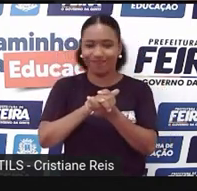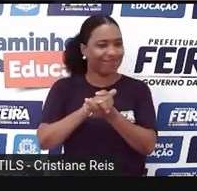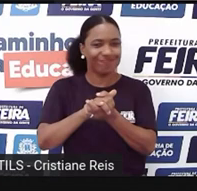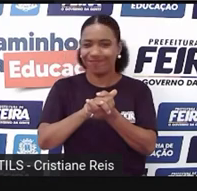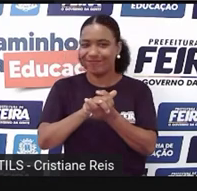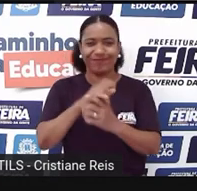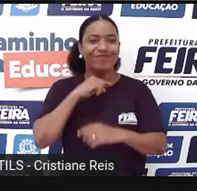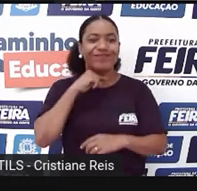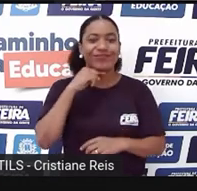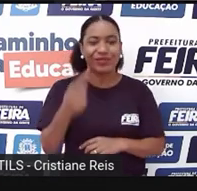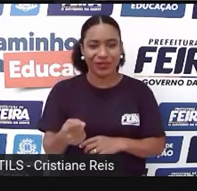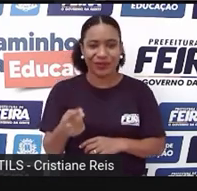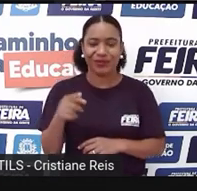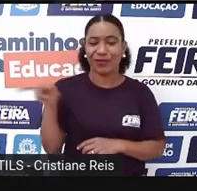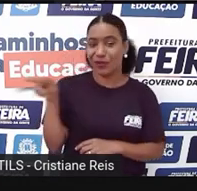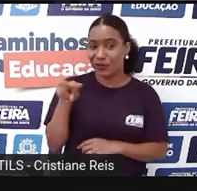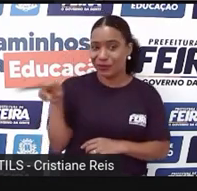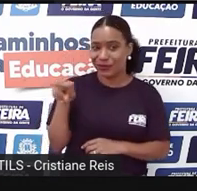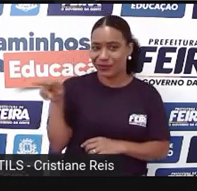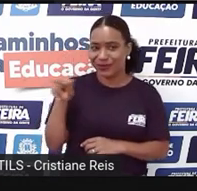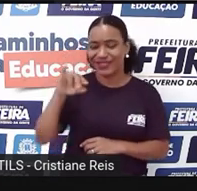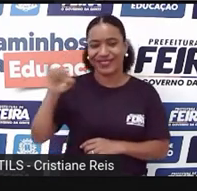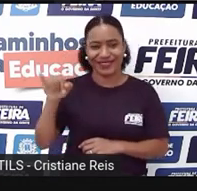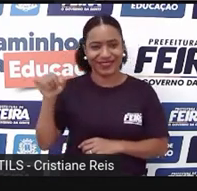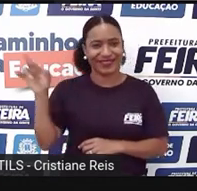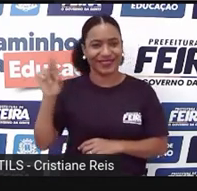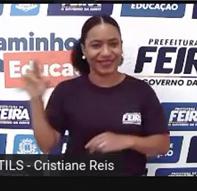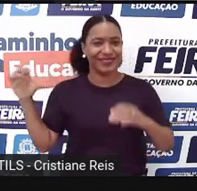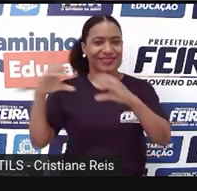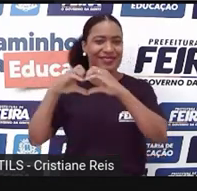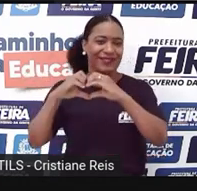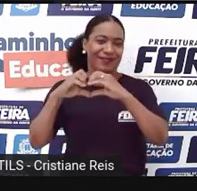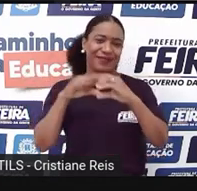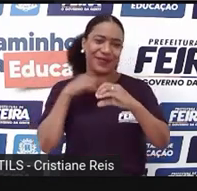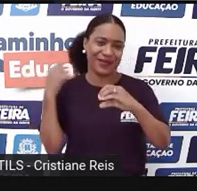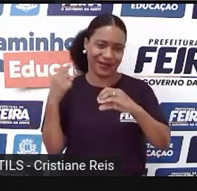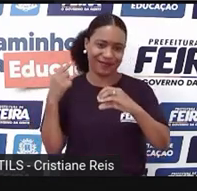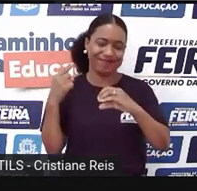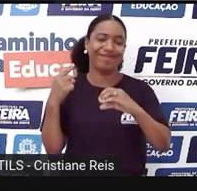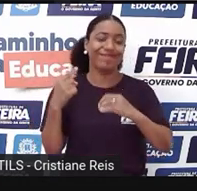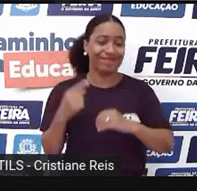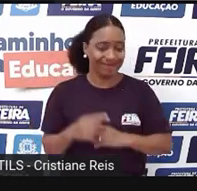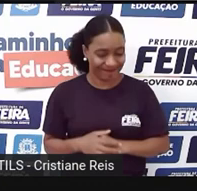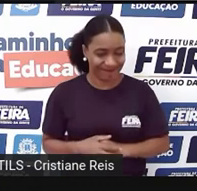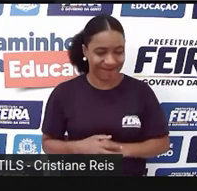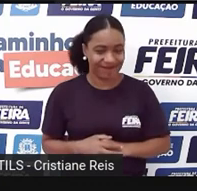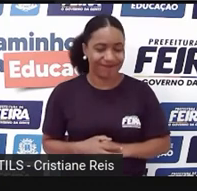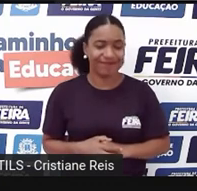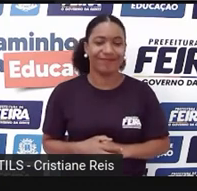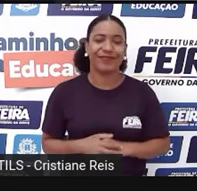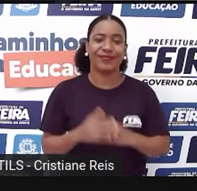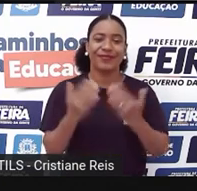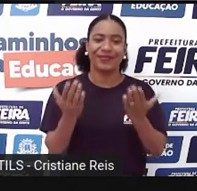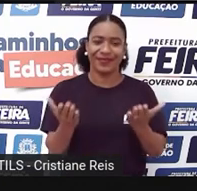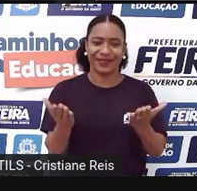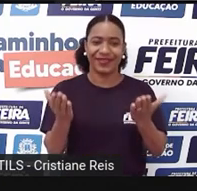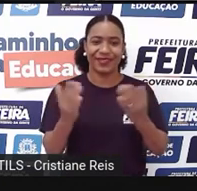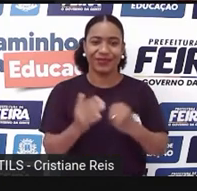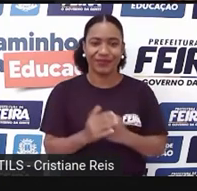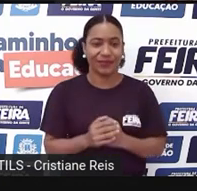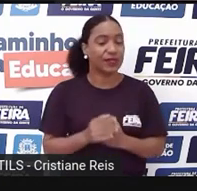Eles morrem Porque não conseguiu Concretizar O amor Ok Students